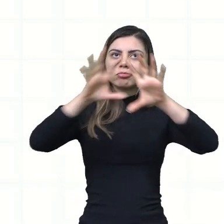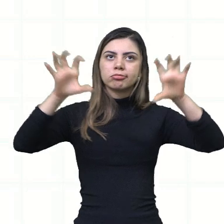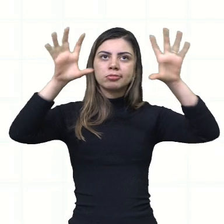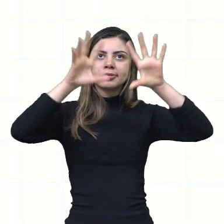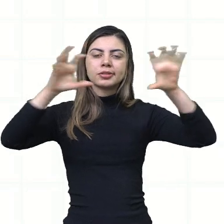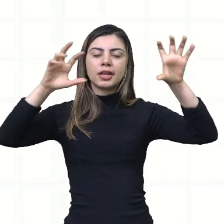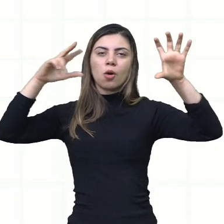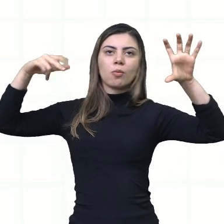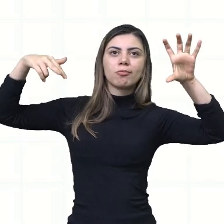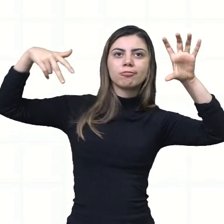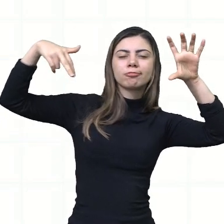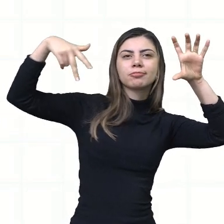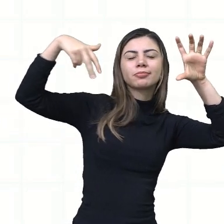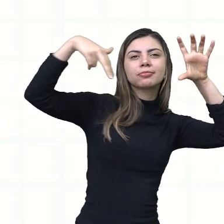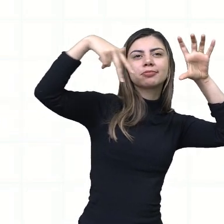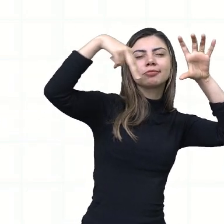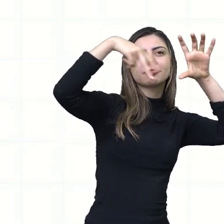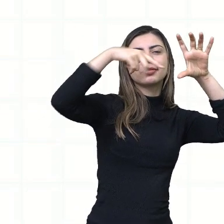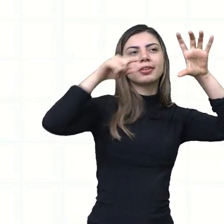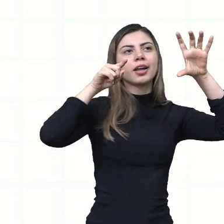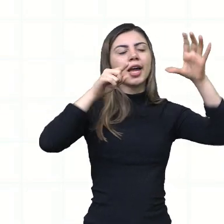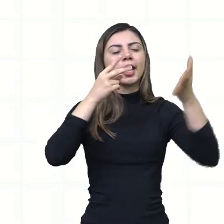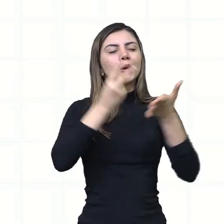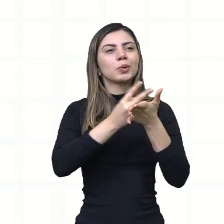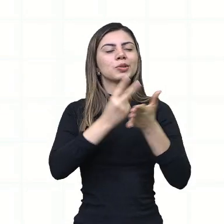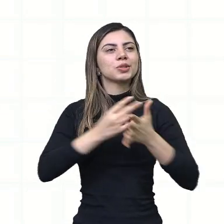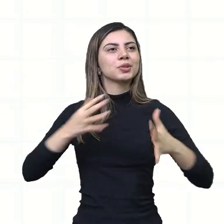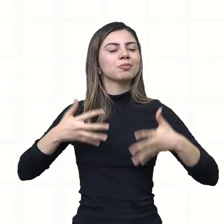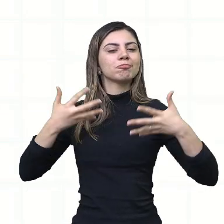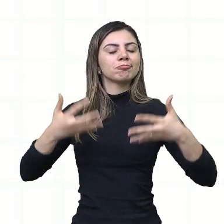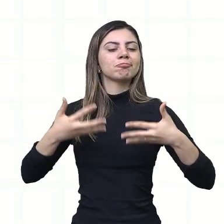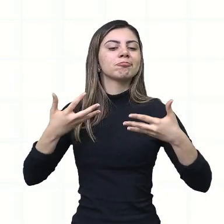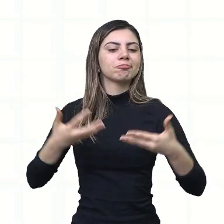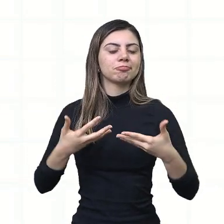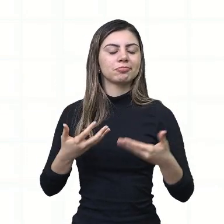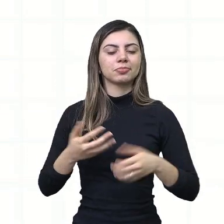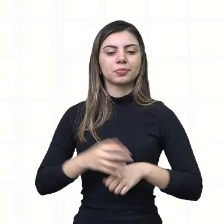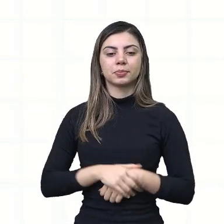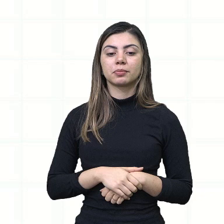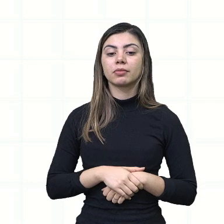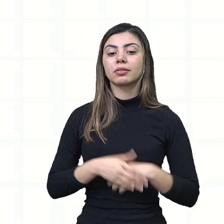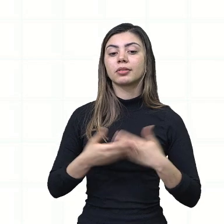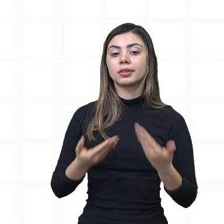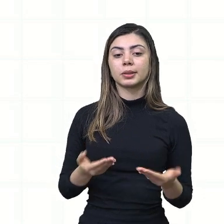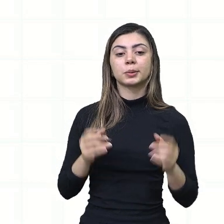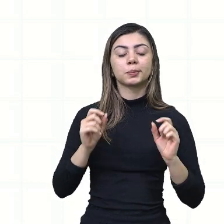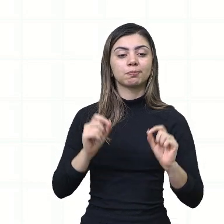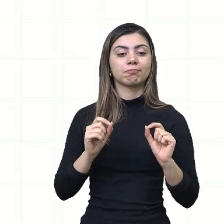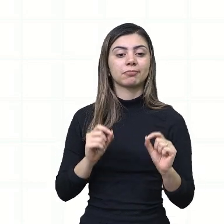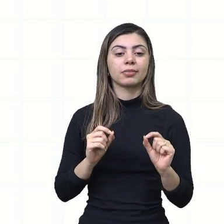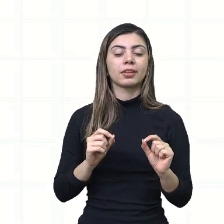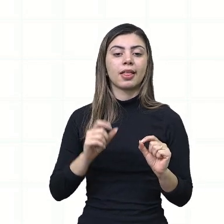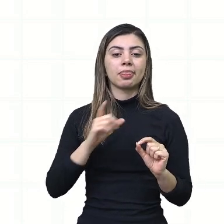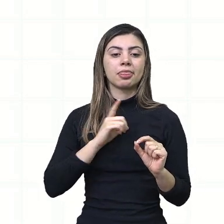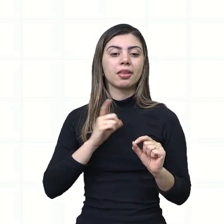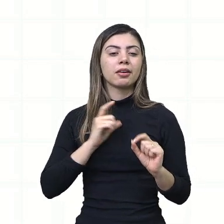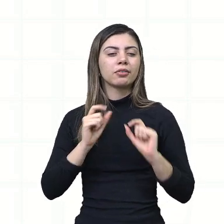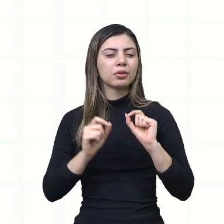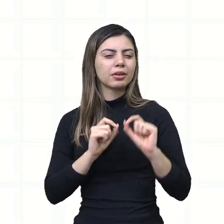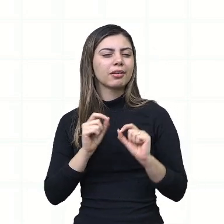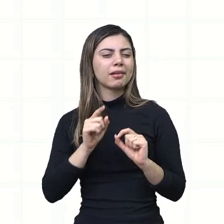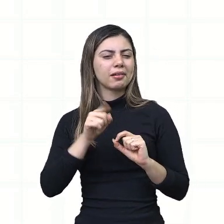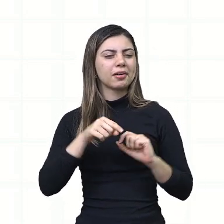continuou como era. Antes que o mundo lhe desse a